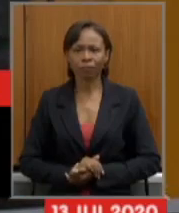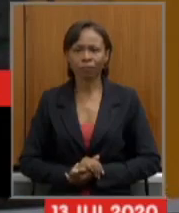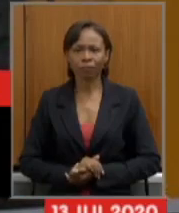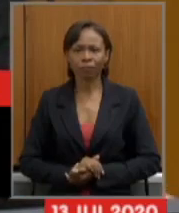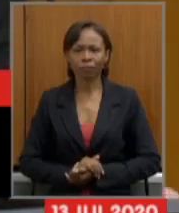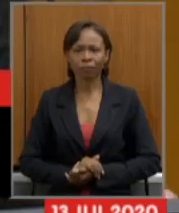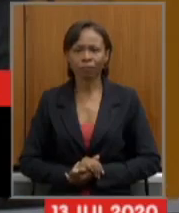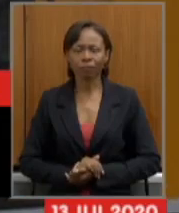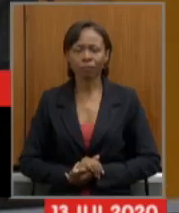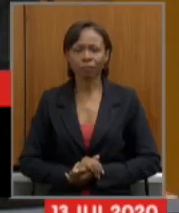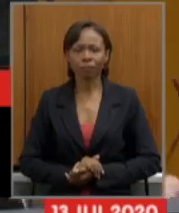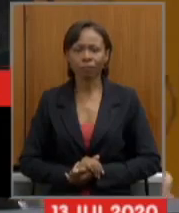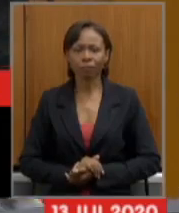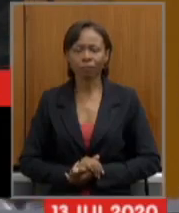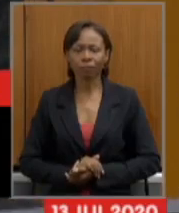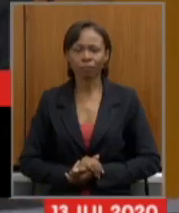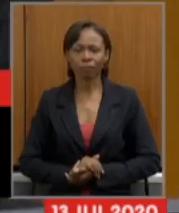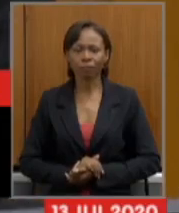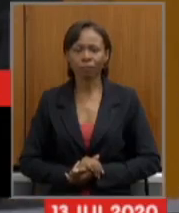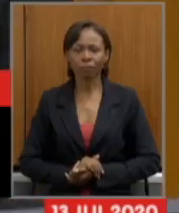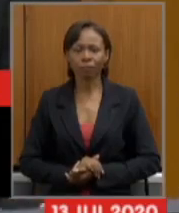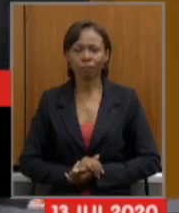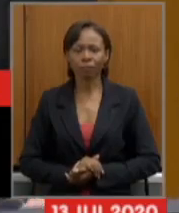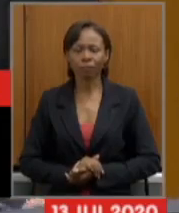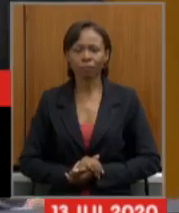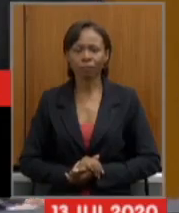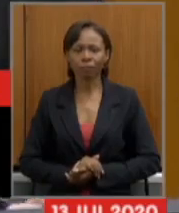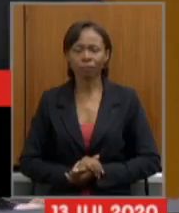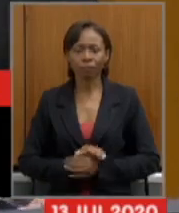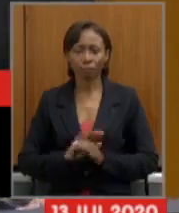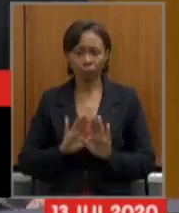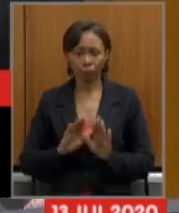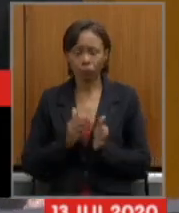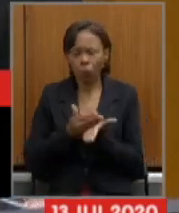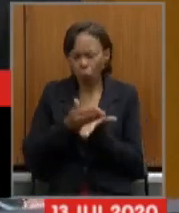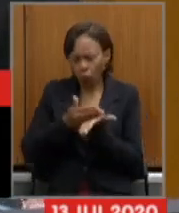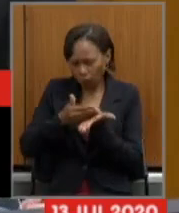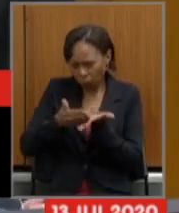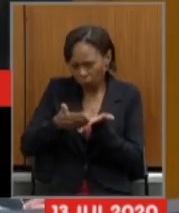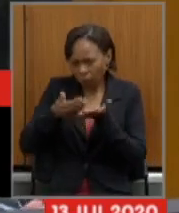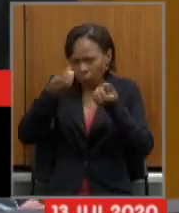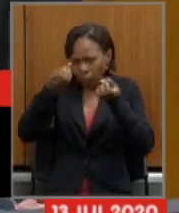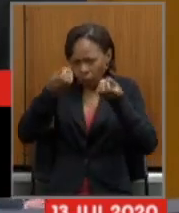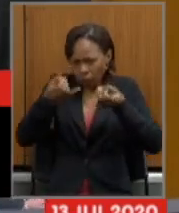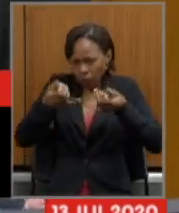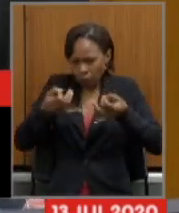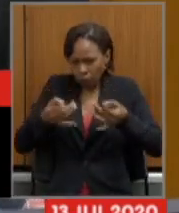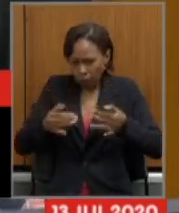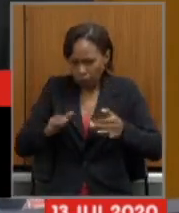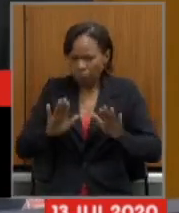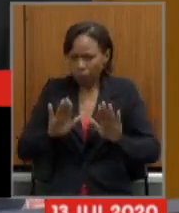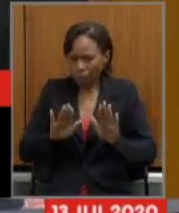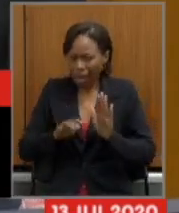Então, como consideração inicial e antes de entrar nos detalhes